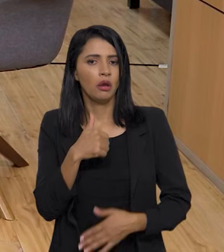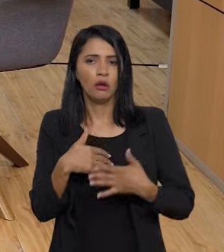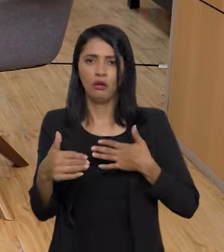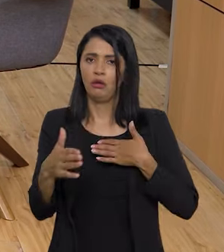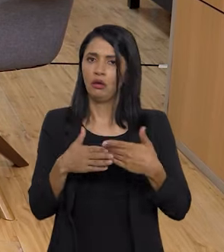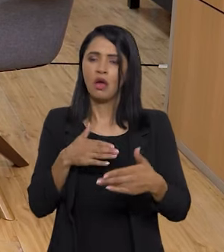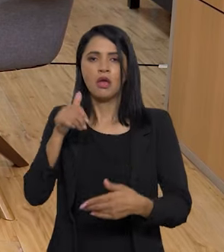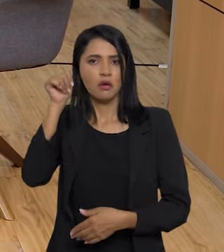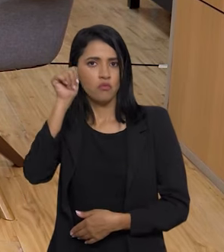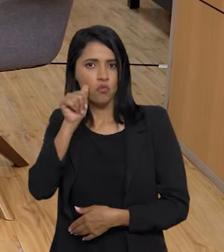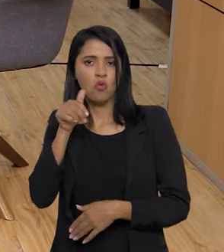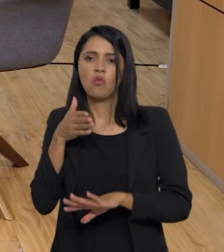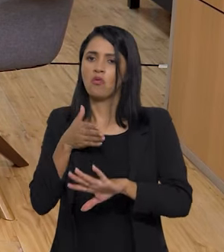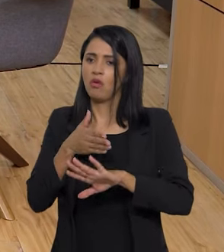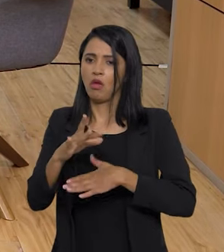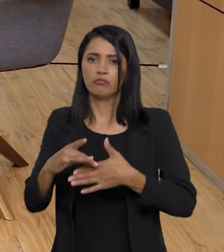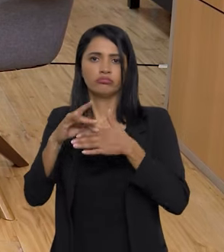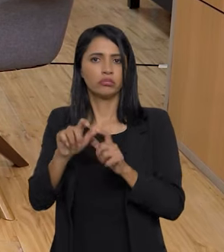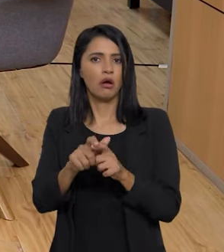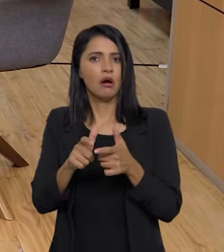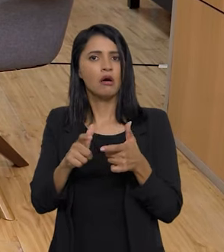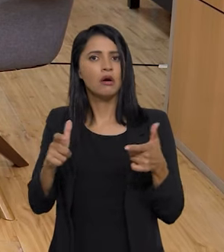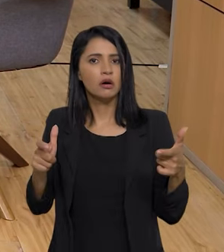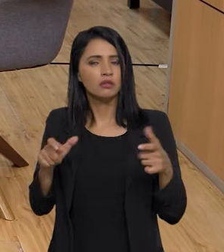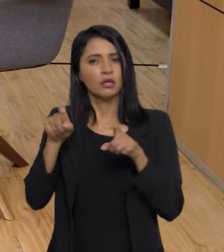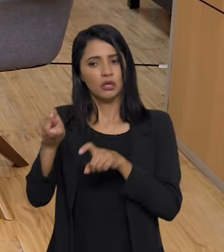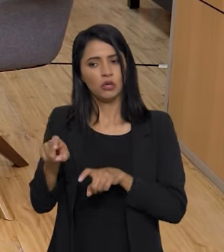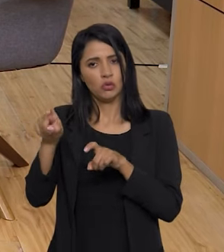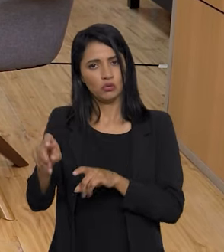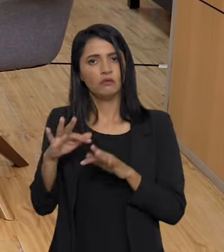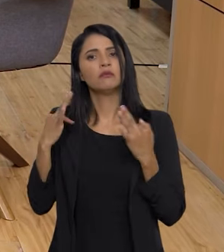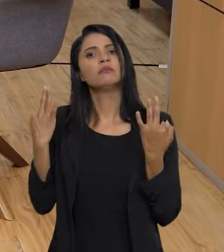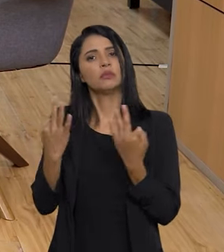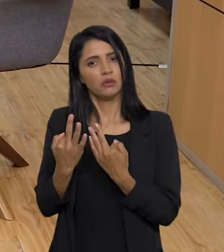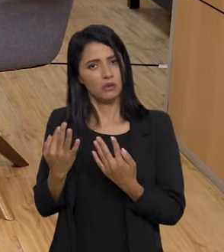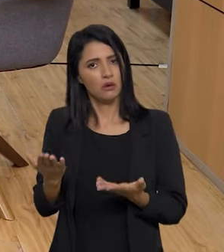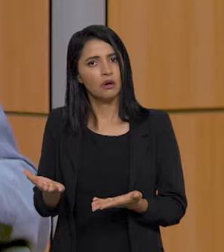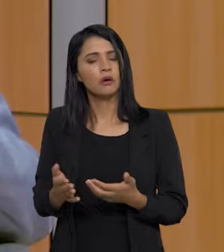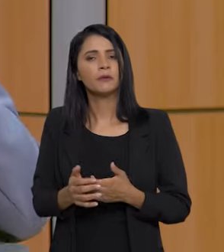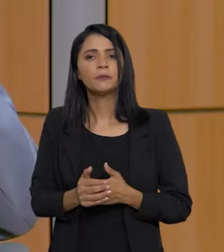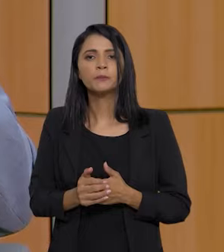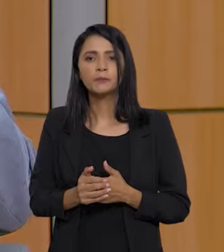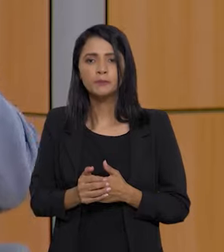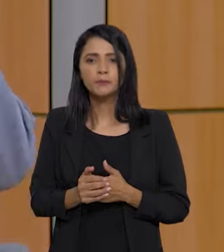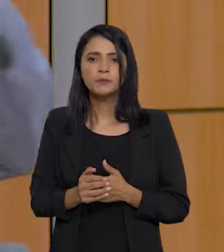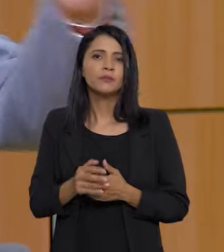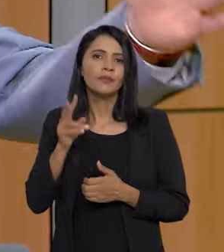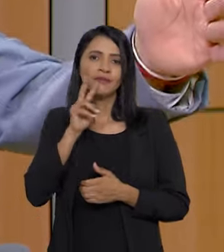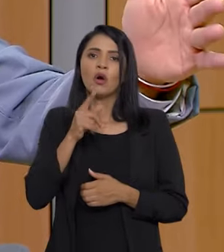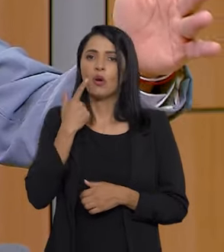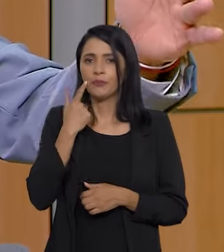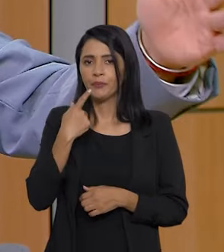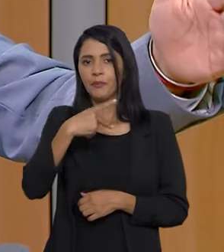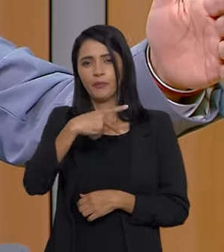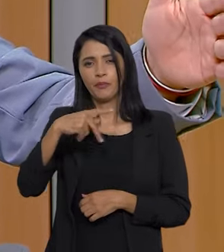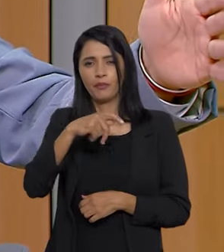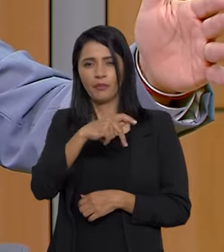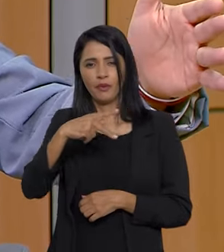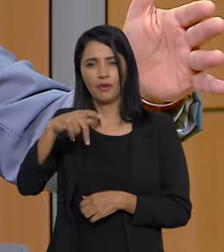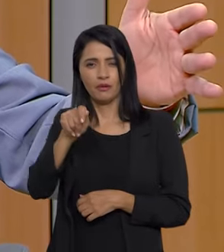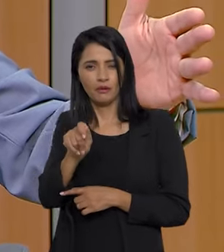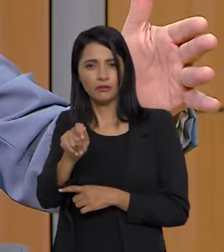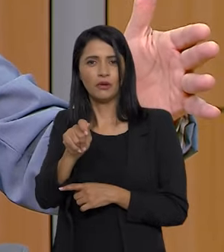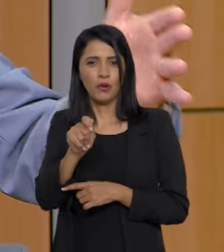mulher. As mulheres estão tomando uma proporção muito importante na agricultura familiar. Veja o PA, Programa de